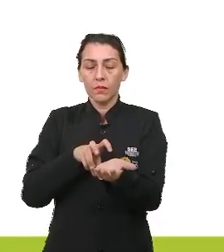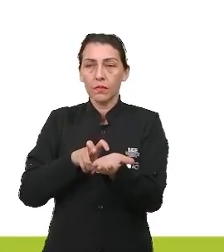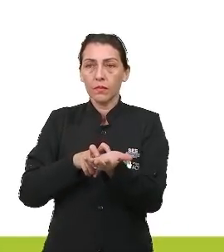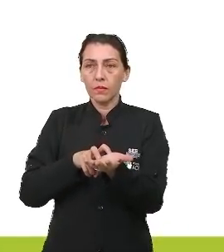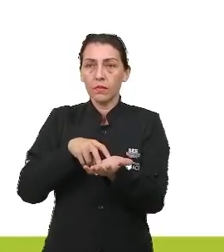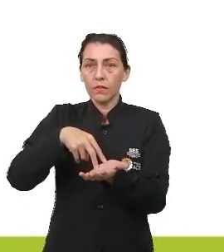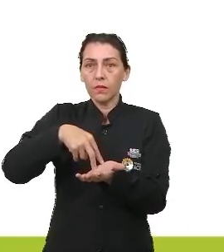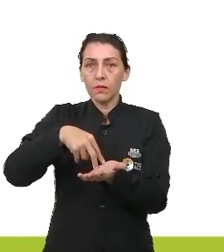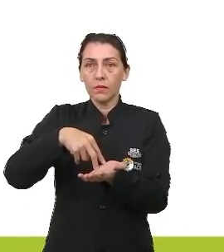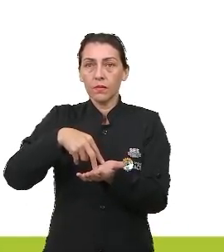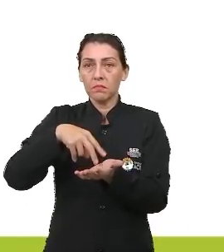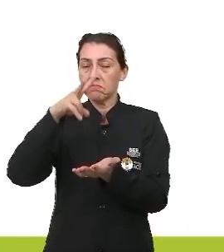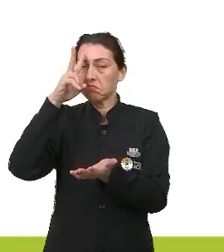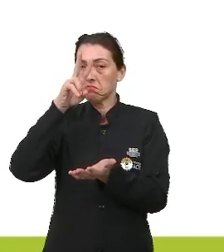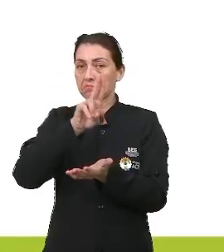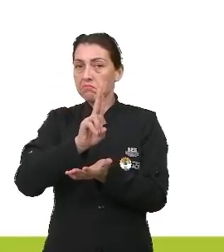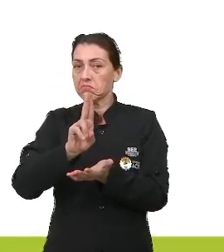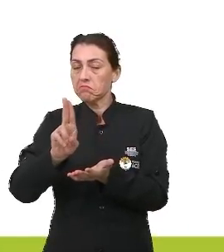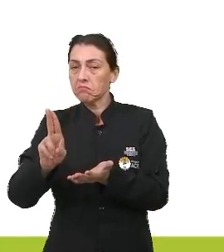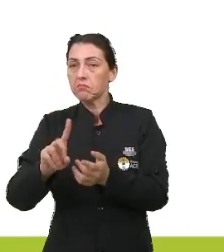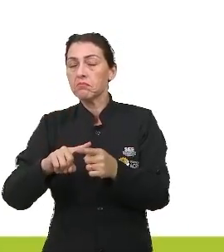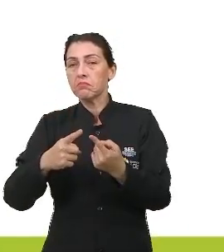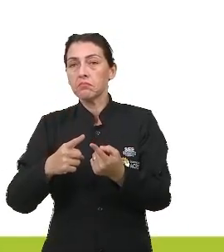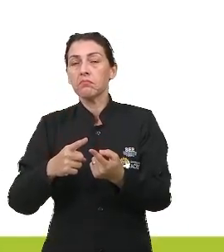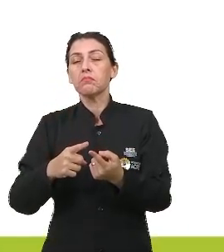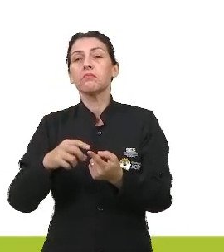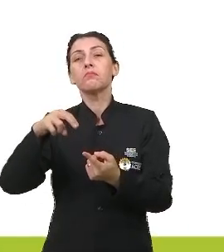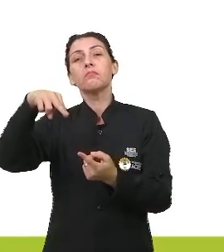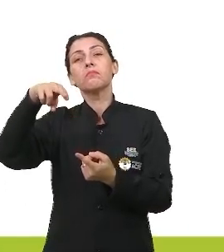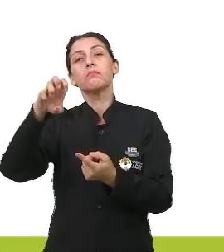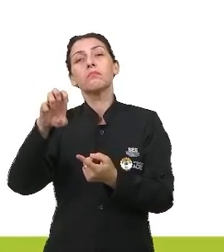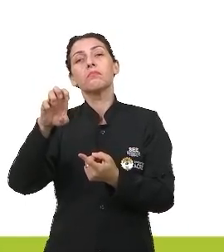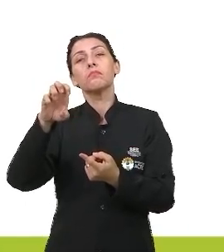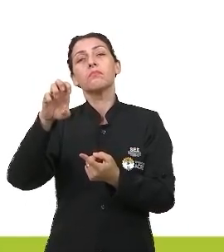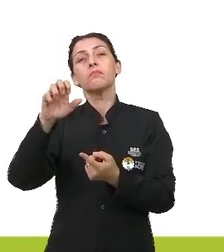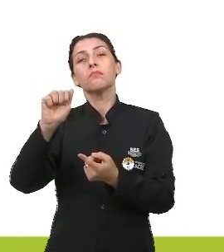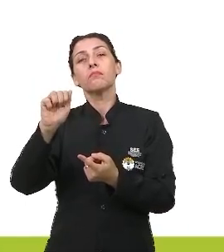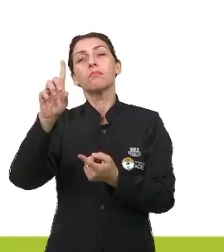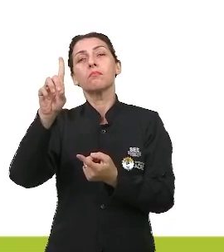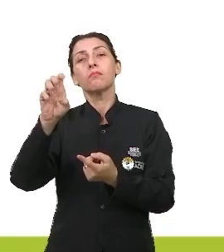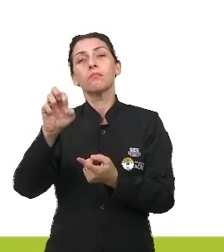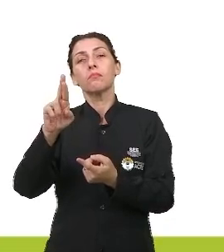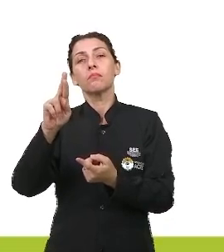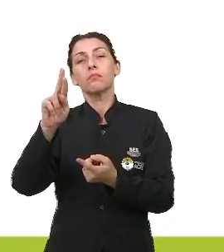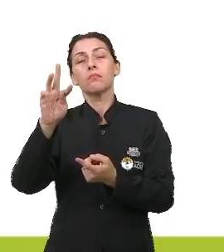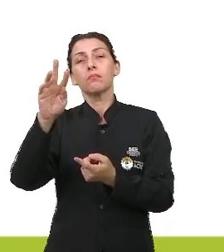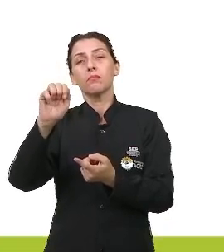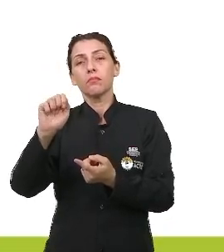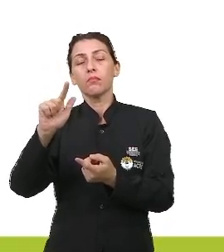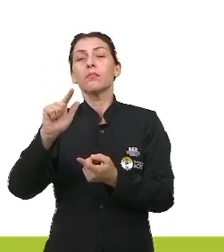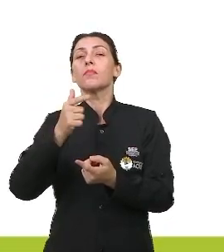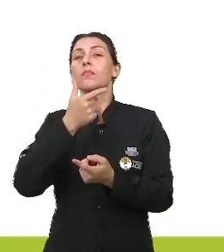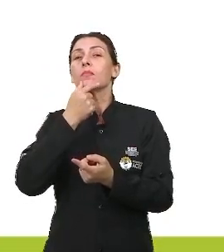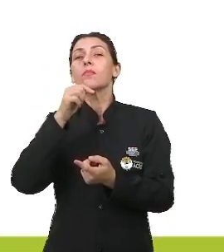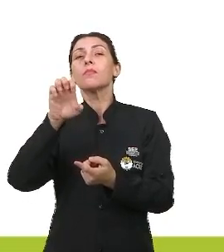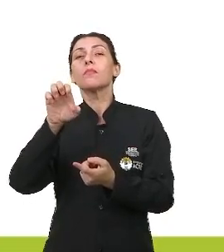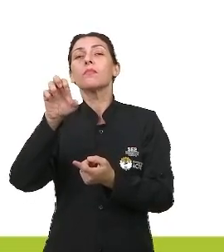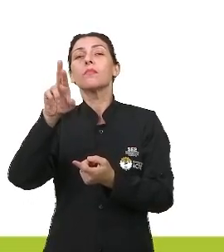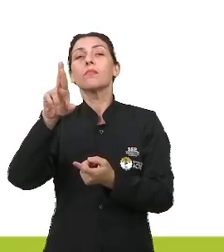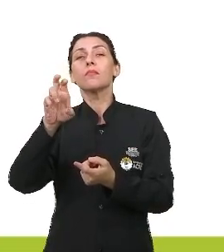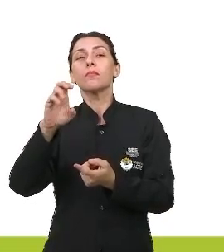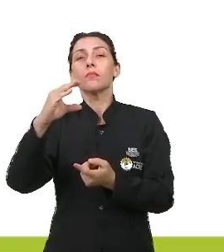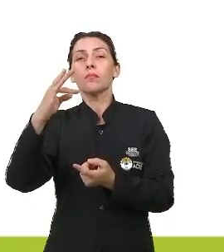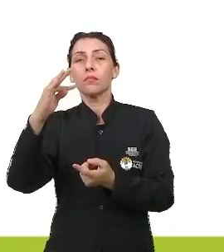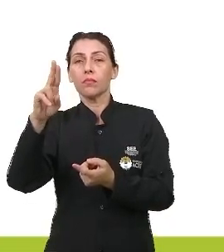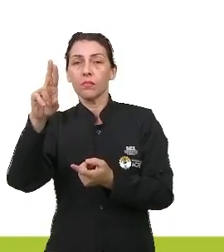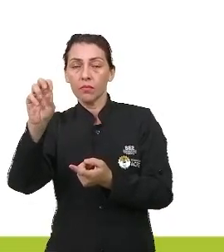não lembro agora o nome dos homens, mas temos um homem neandertal, o homem erectus, até se tornar esse